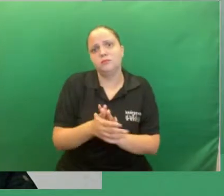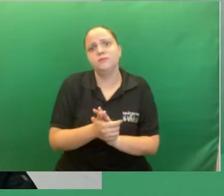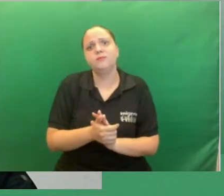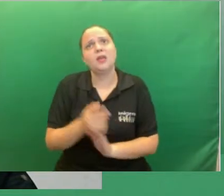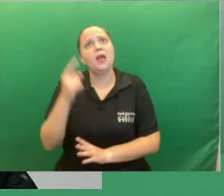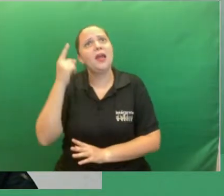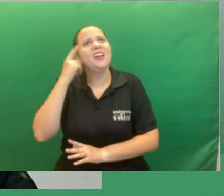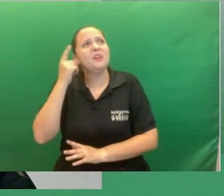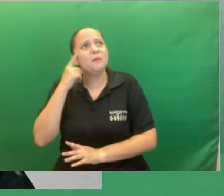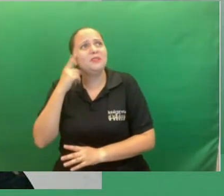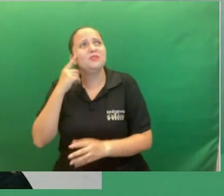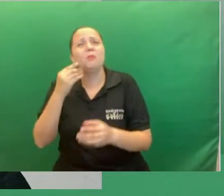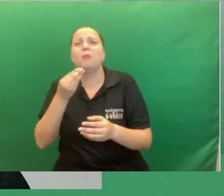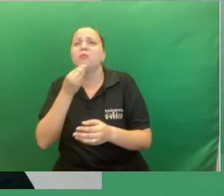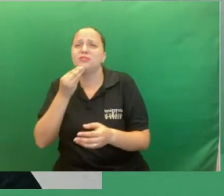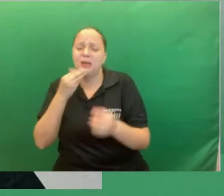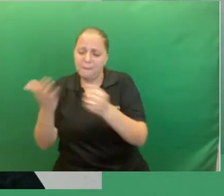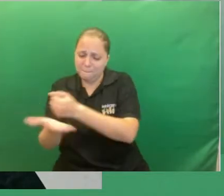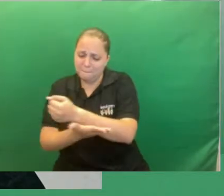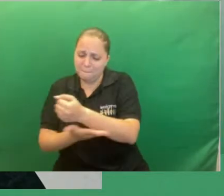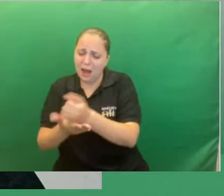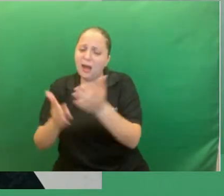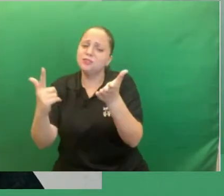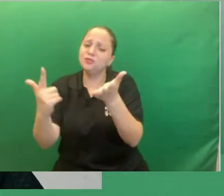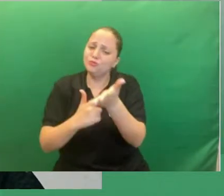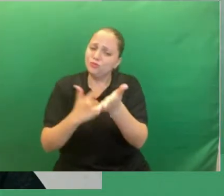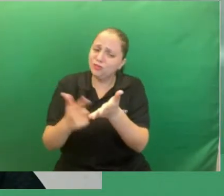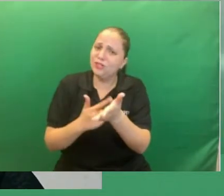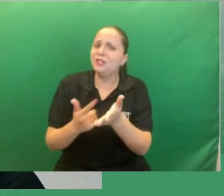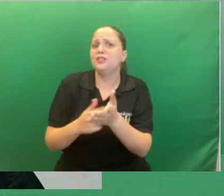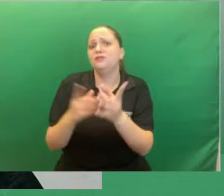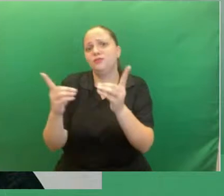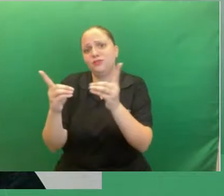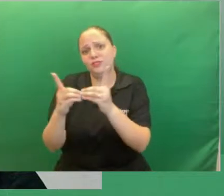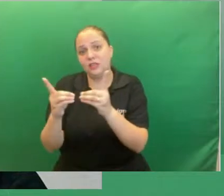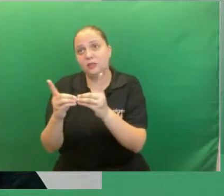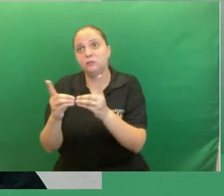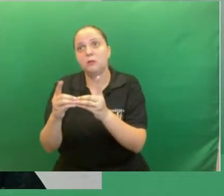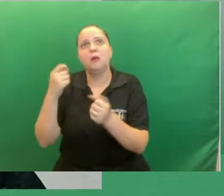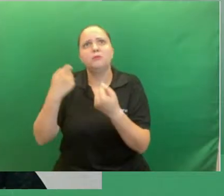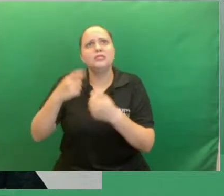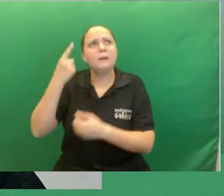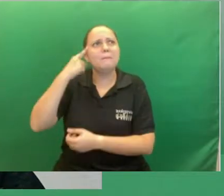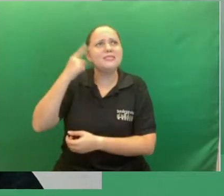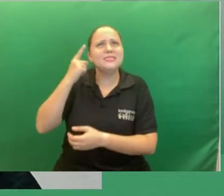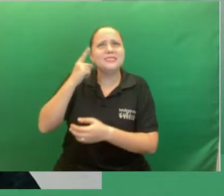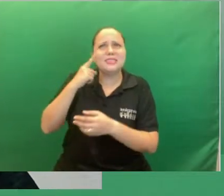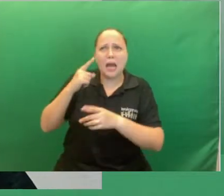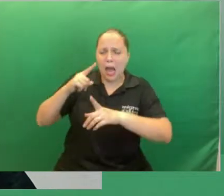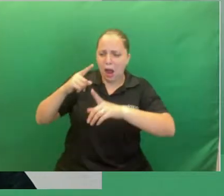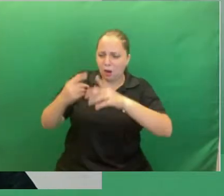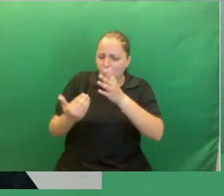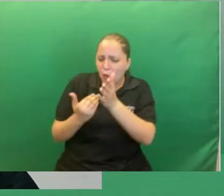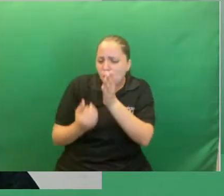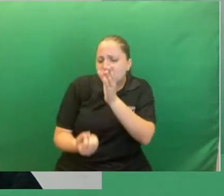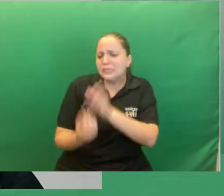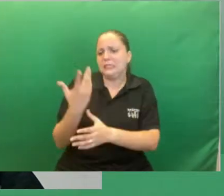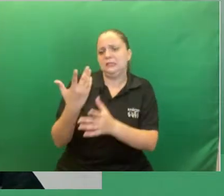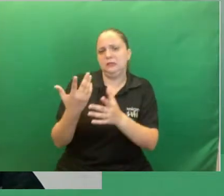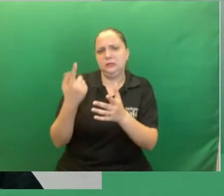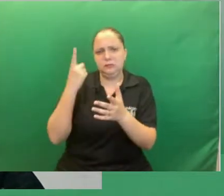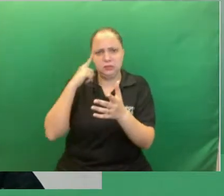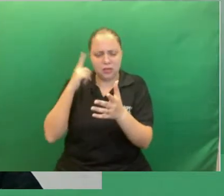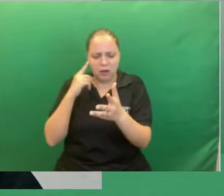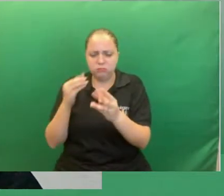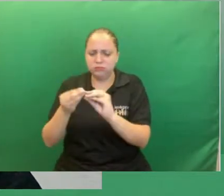seria um bom começo né justamente fazendo essa inserção da própria literatura brasileira que eu acho que vai